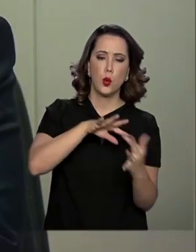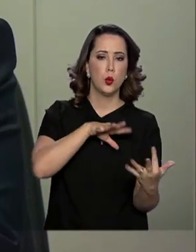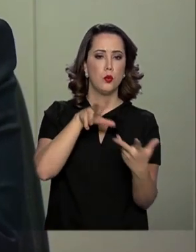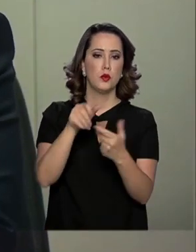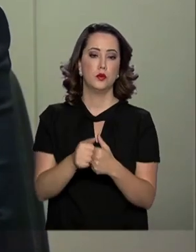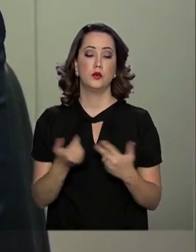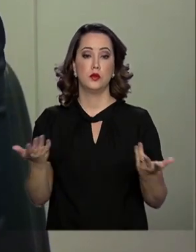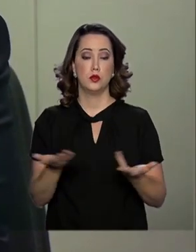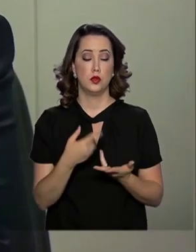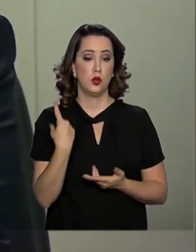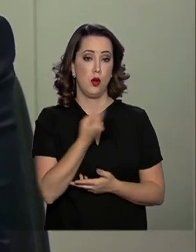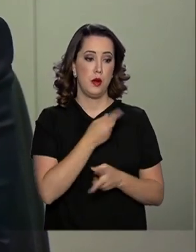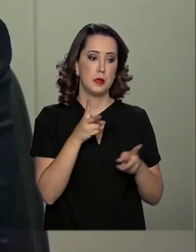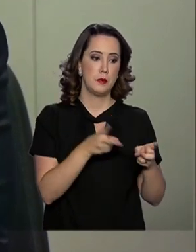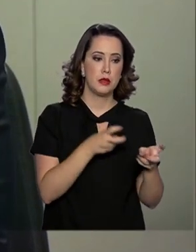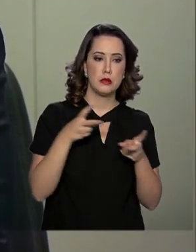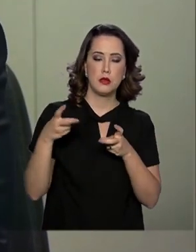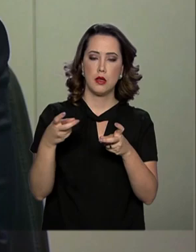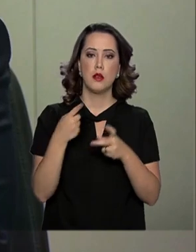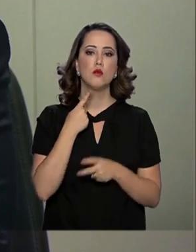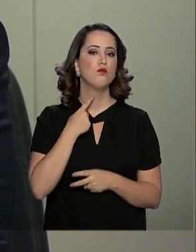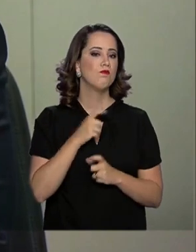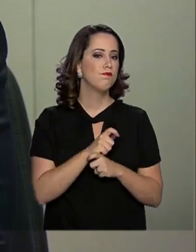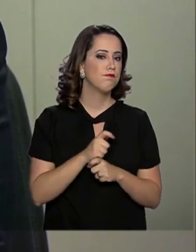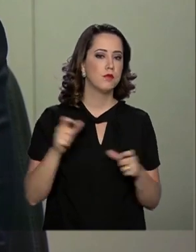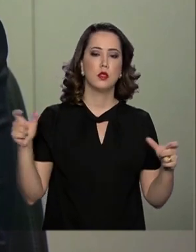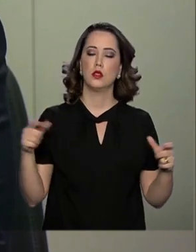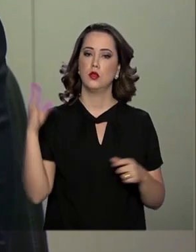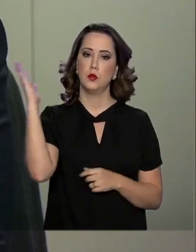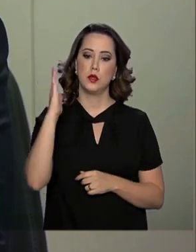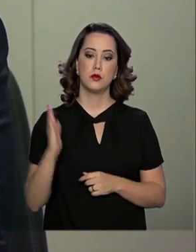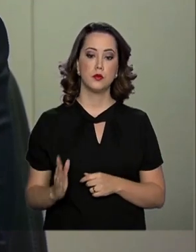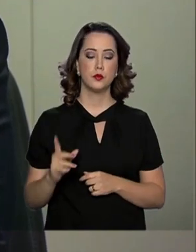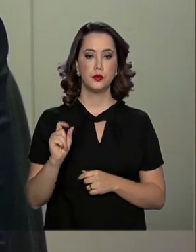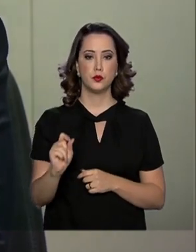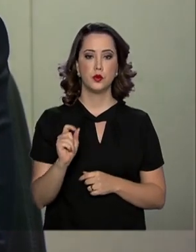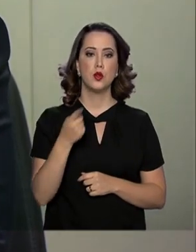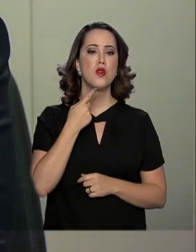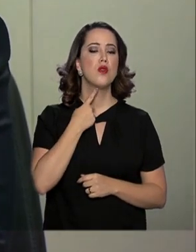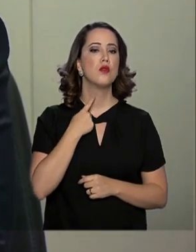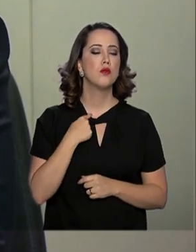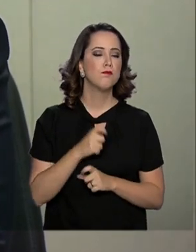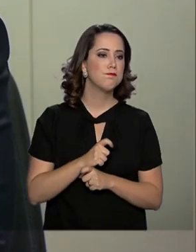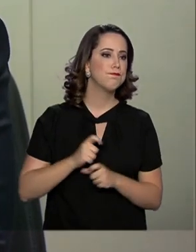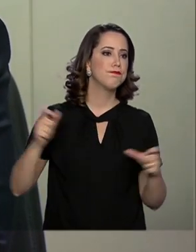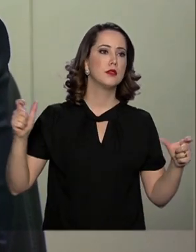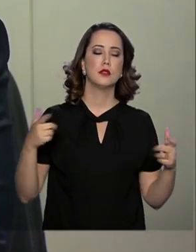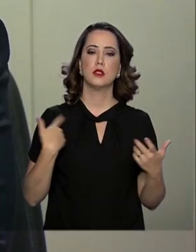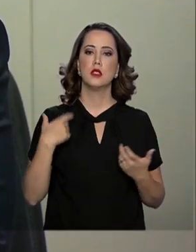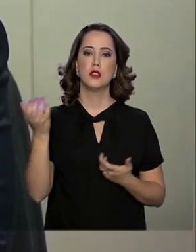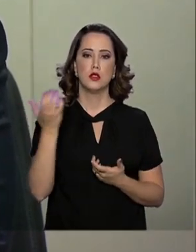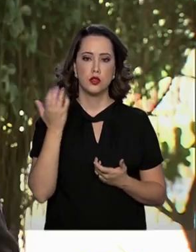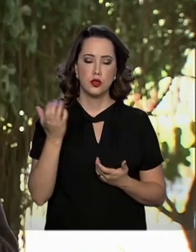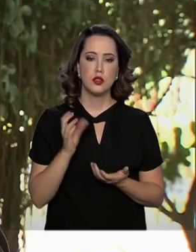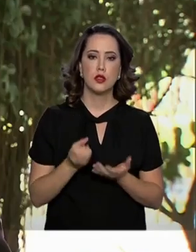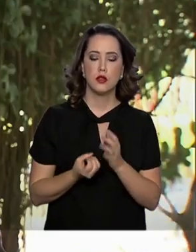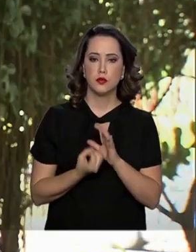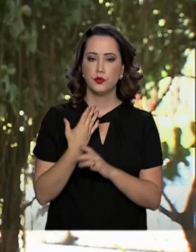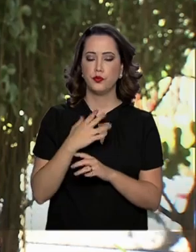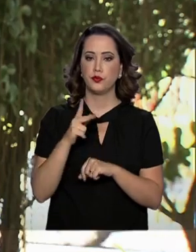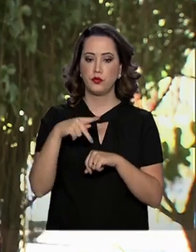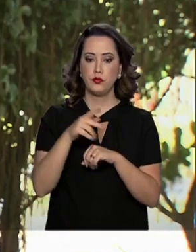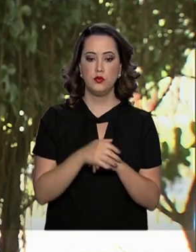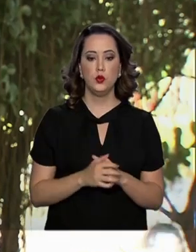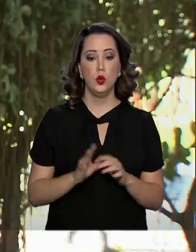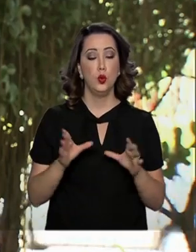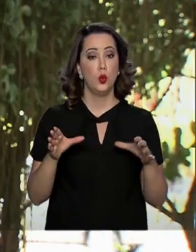gente percebe um interesse muito grande no Brasil, uma vontade muito grande de investir no país. No setor